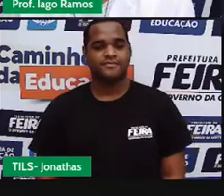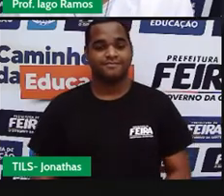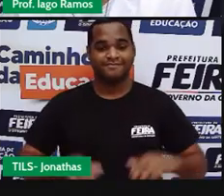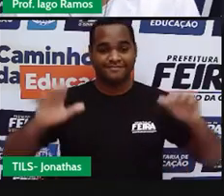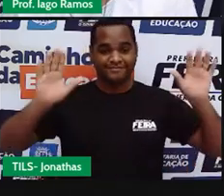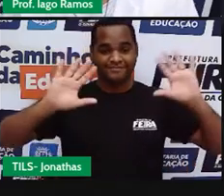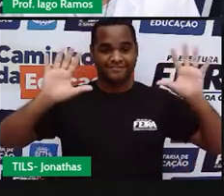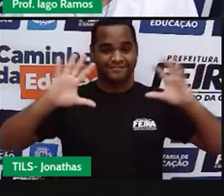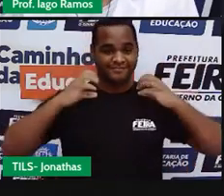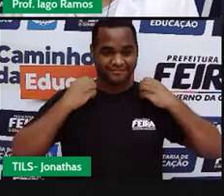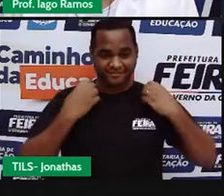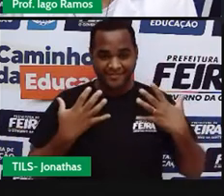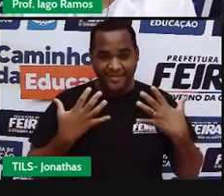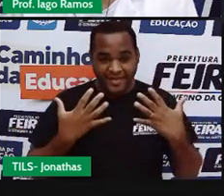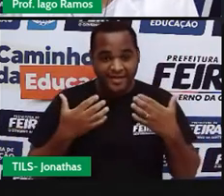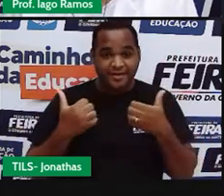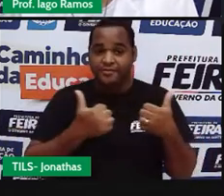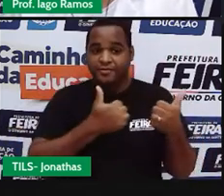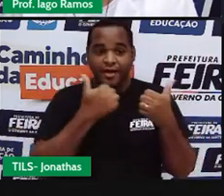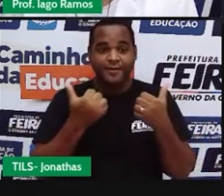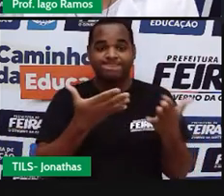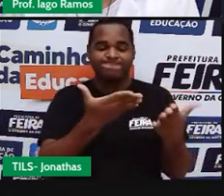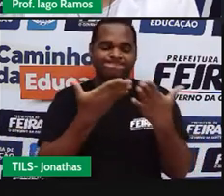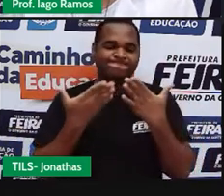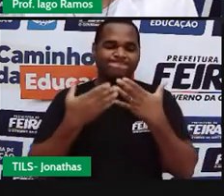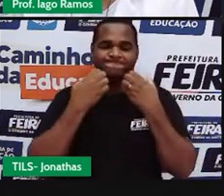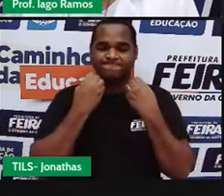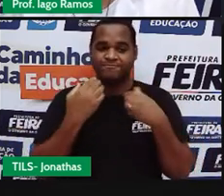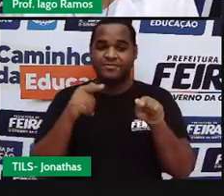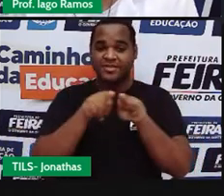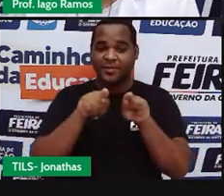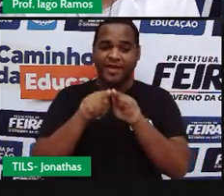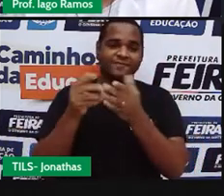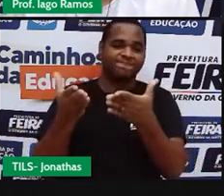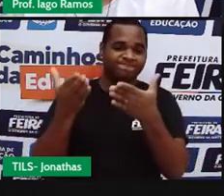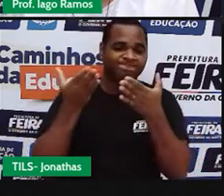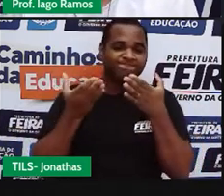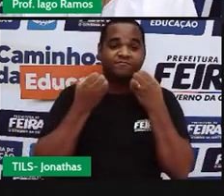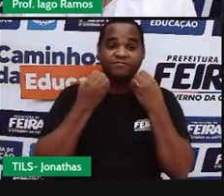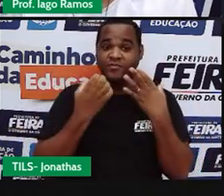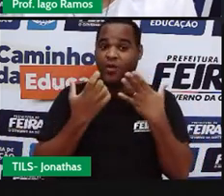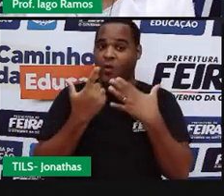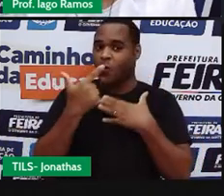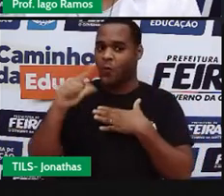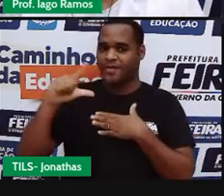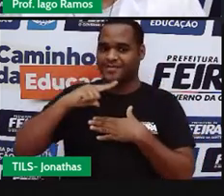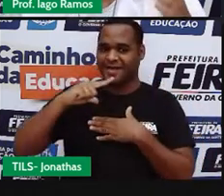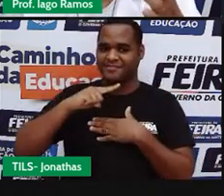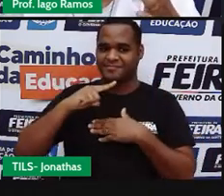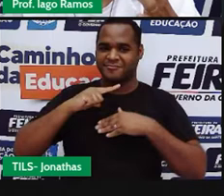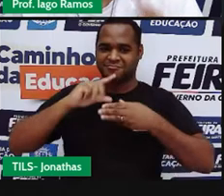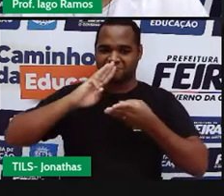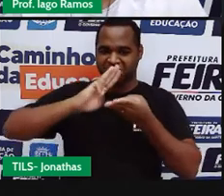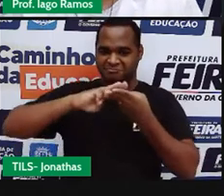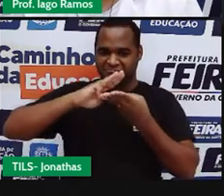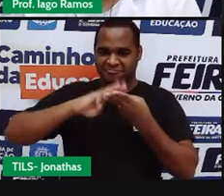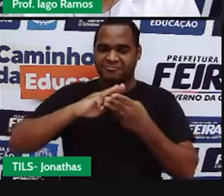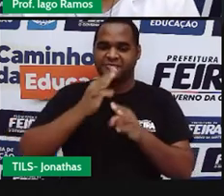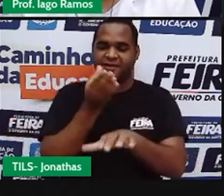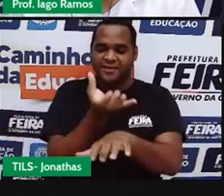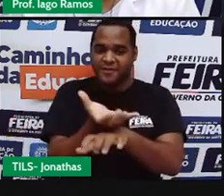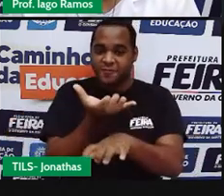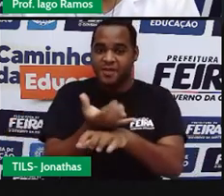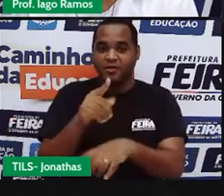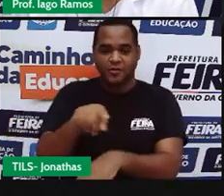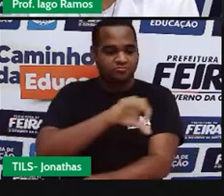Olá, e aí? Sejam bem-vindos, sejam bem-vindas à nossa aula de matemática para você, estudante